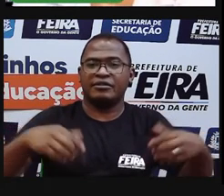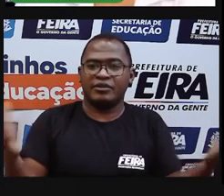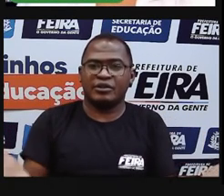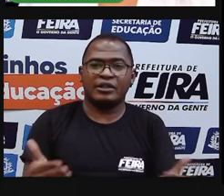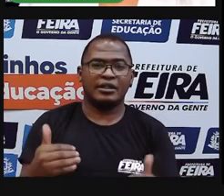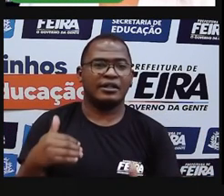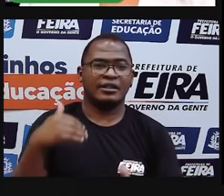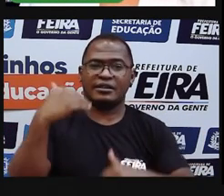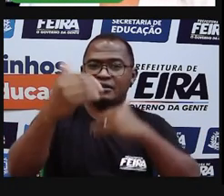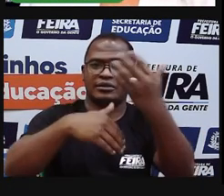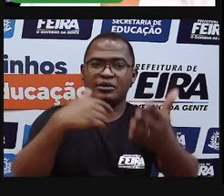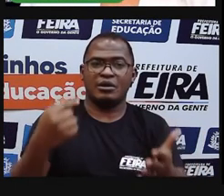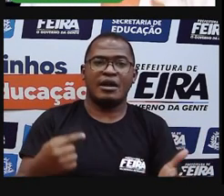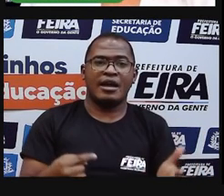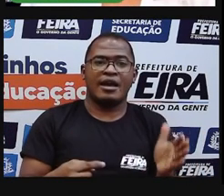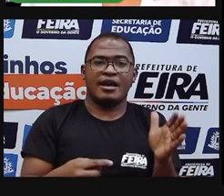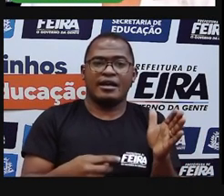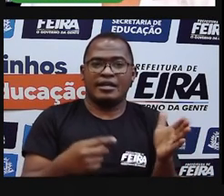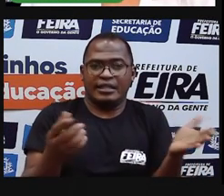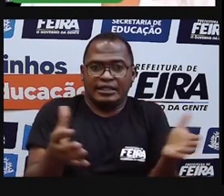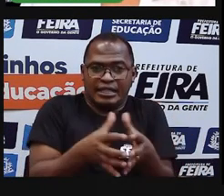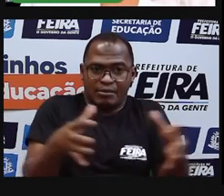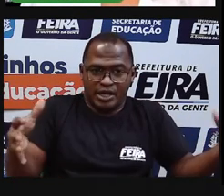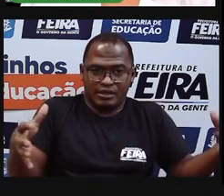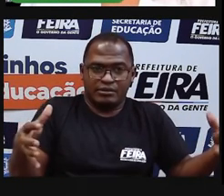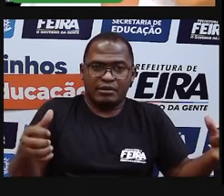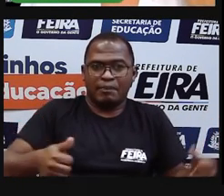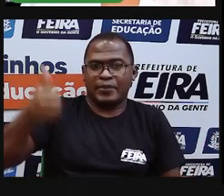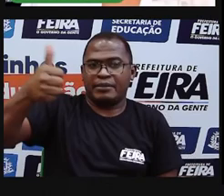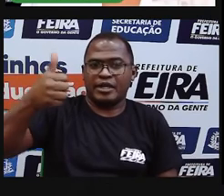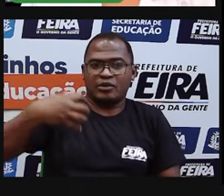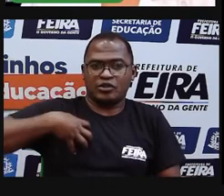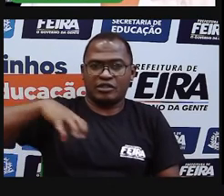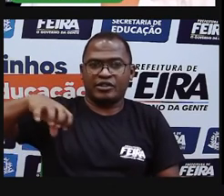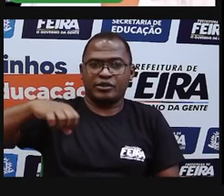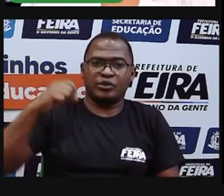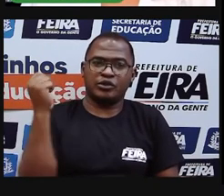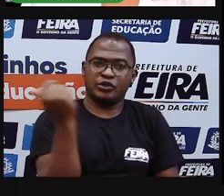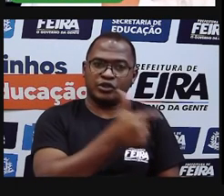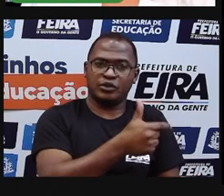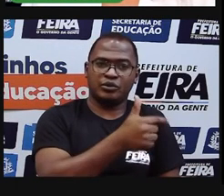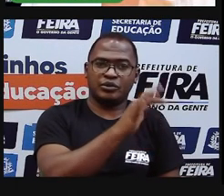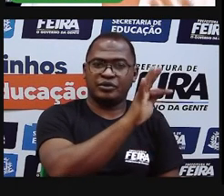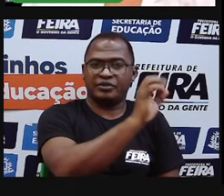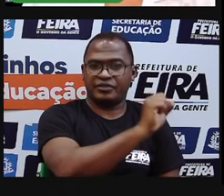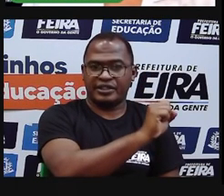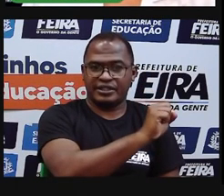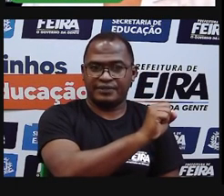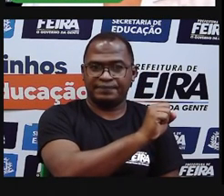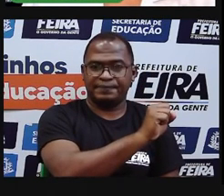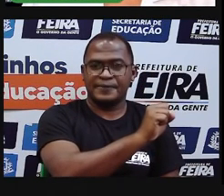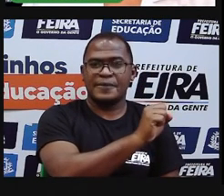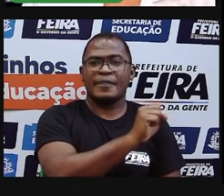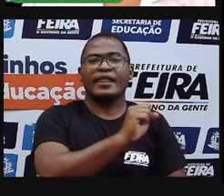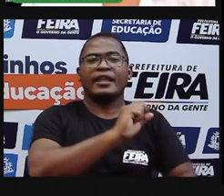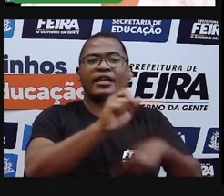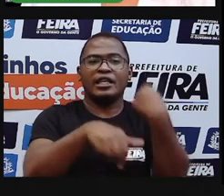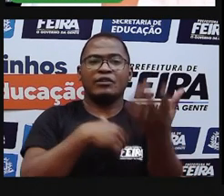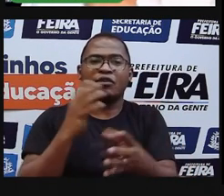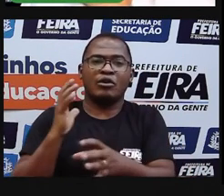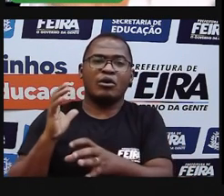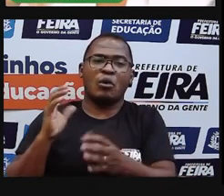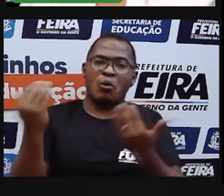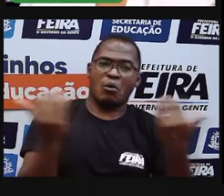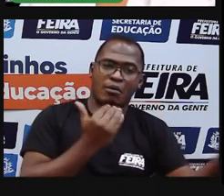31º do país e uma vocação para atrair gente de todas as partes do país pela sua localização geográfica